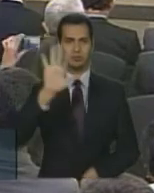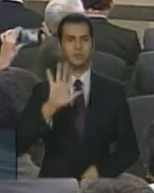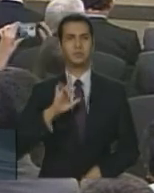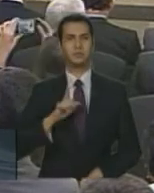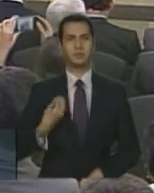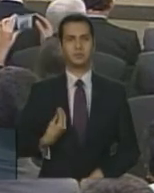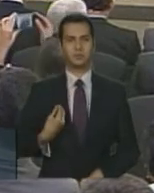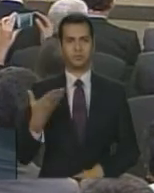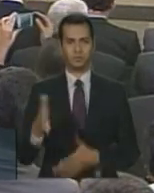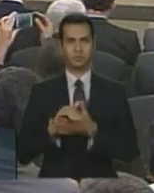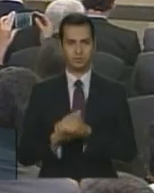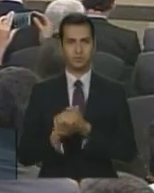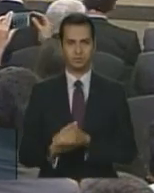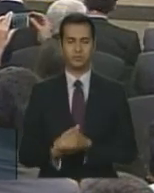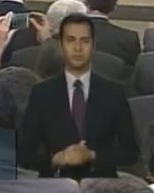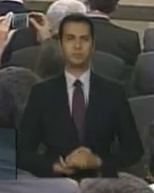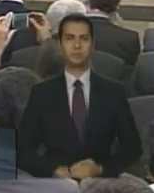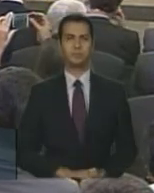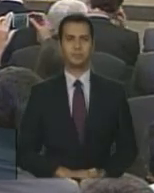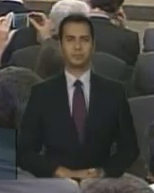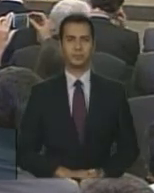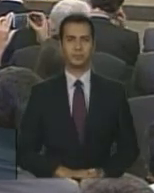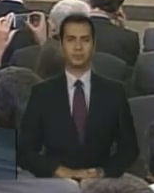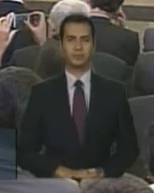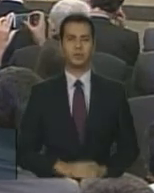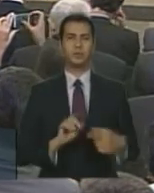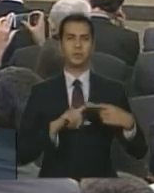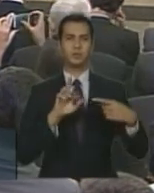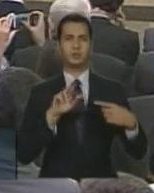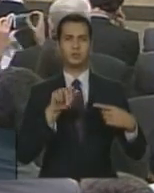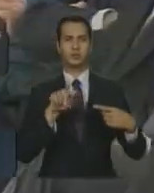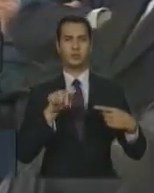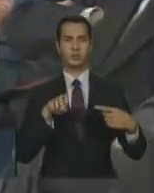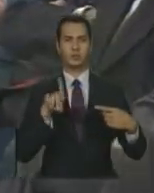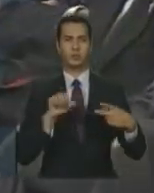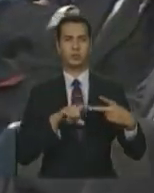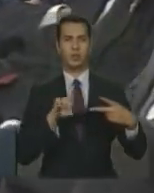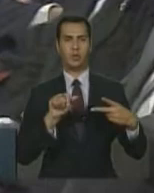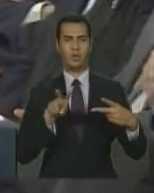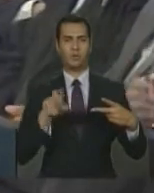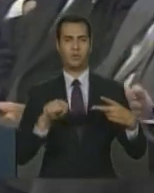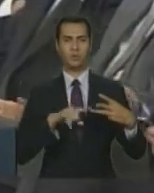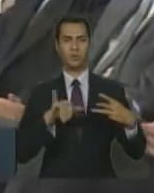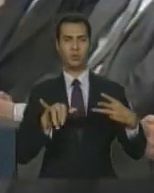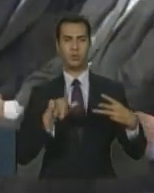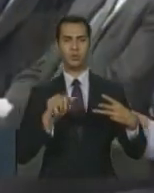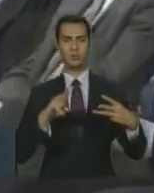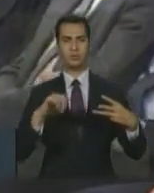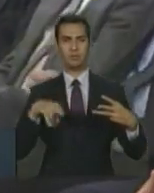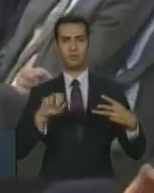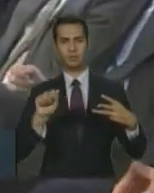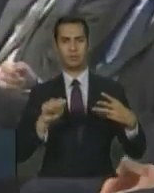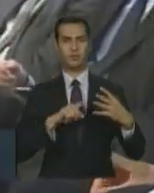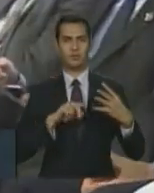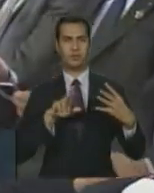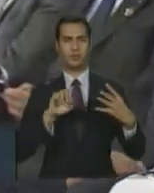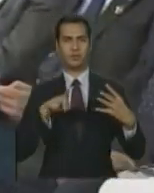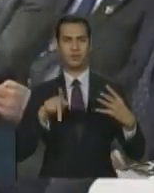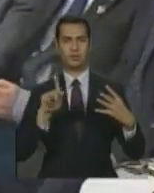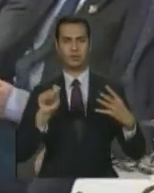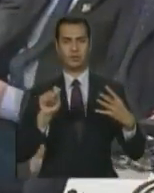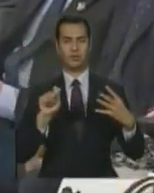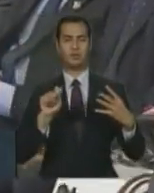aqui presentes Reginaldo Reginaldo Lopes Dalva Figueiredo Luciana Santos Érica